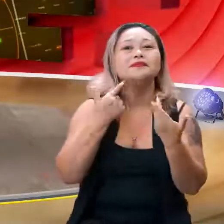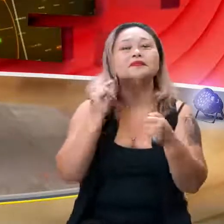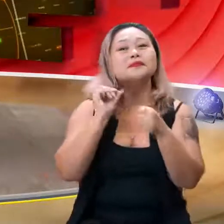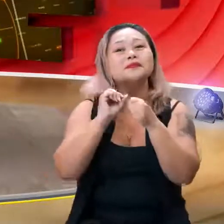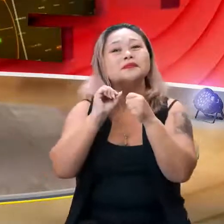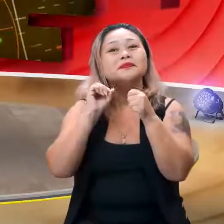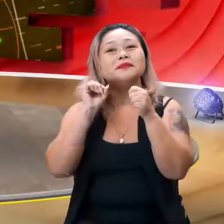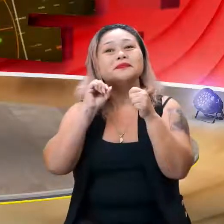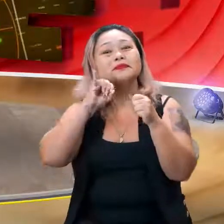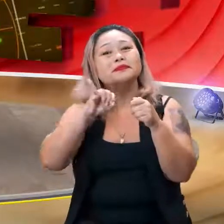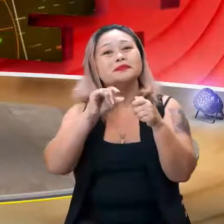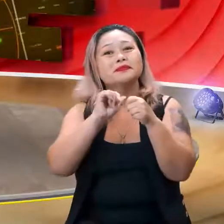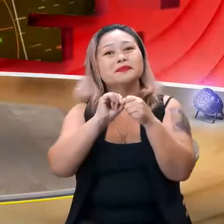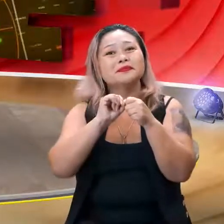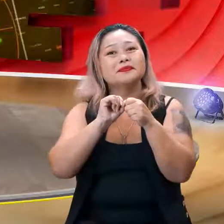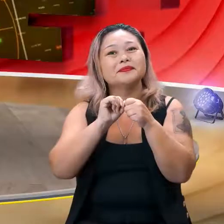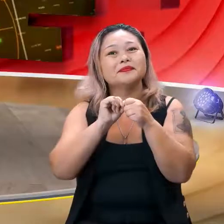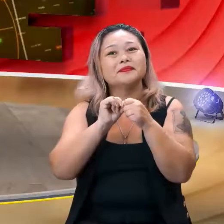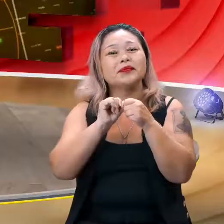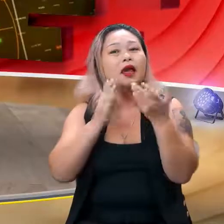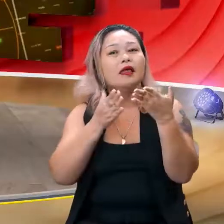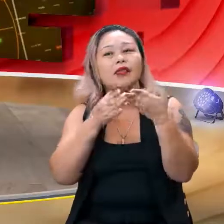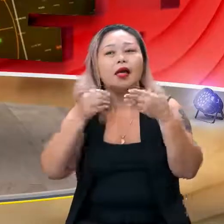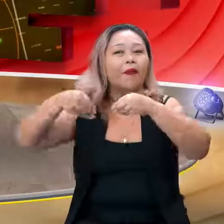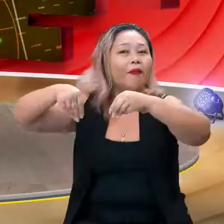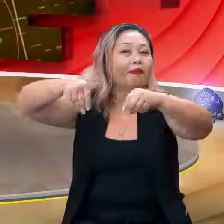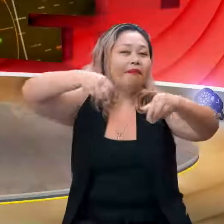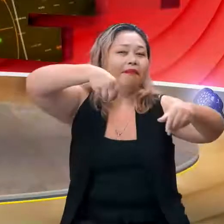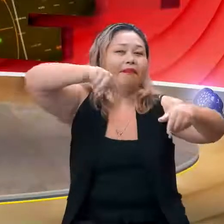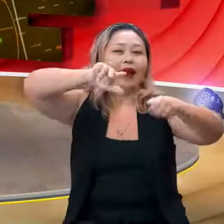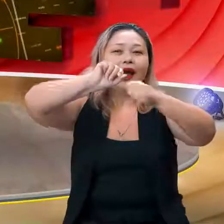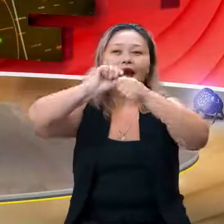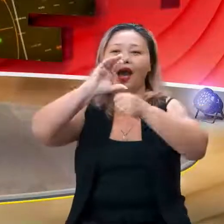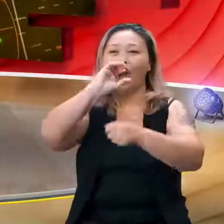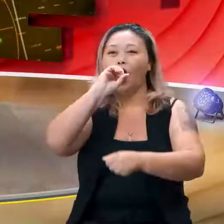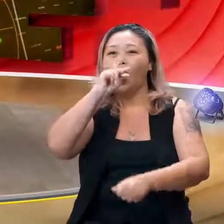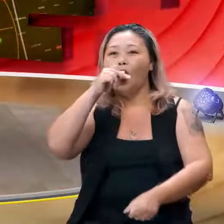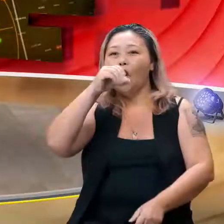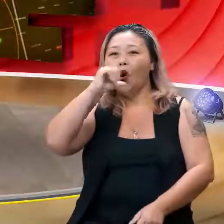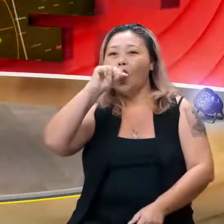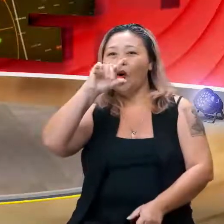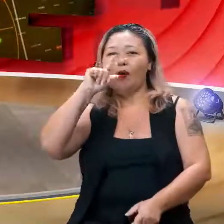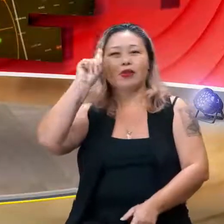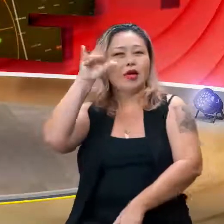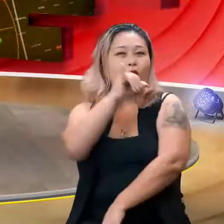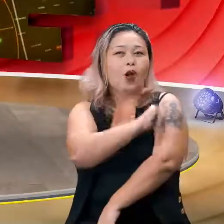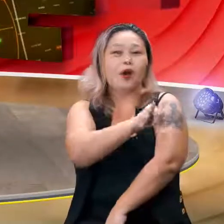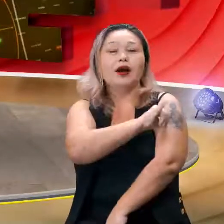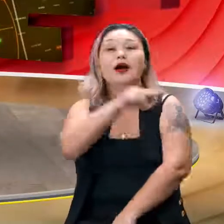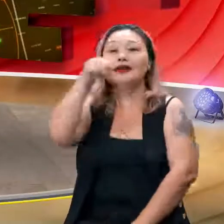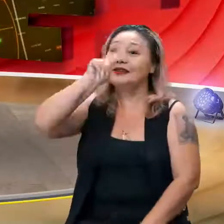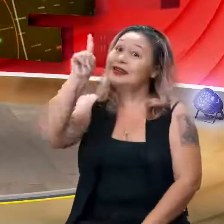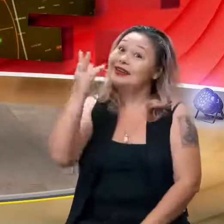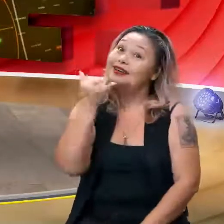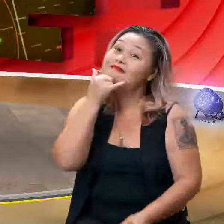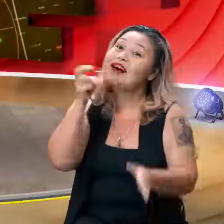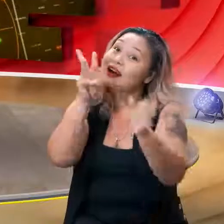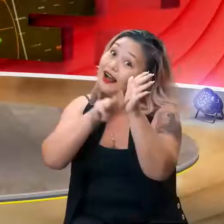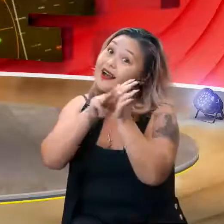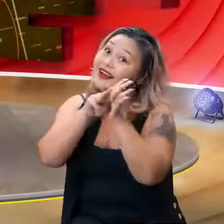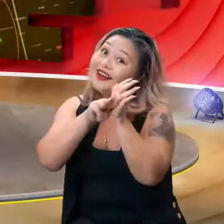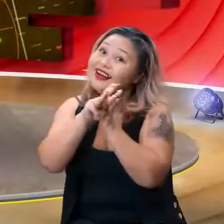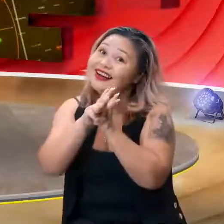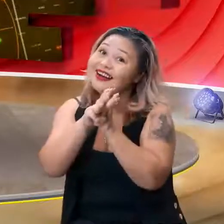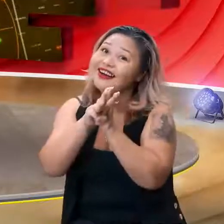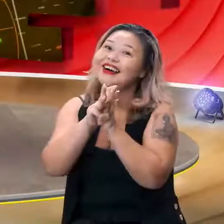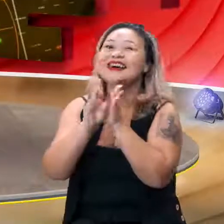no prédio Copacabana. Ah, mas é rio. Tenho pra te dizer que deve ser o rio Madeira. Ah... Eu vou pela